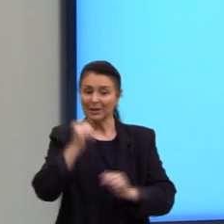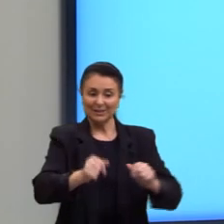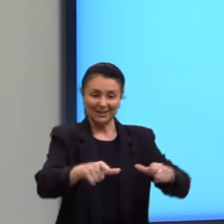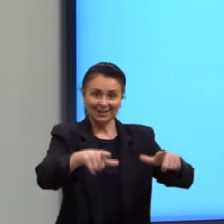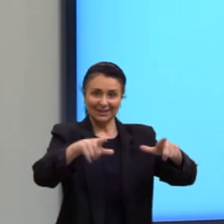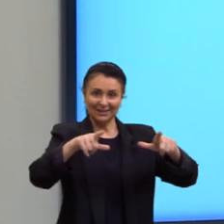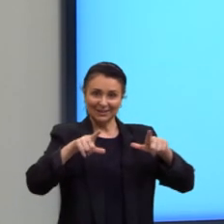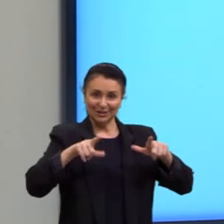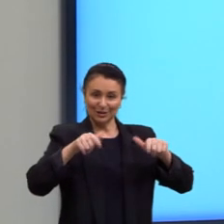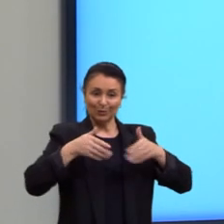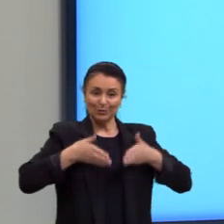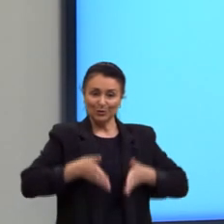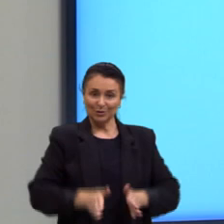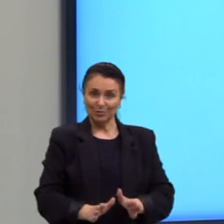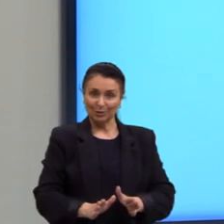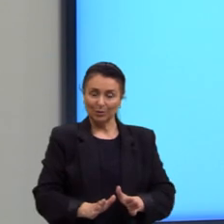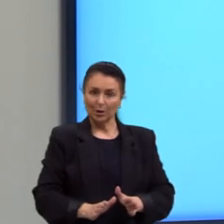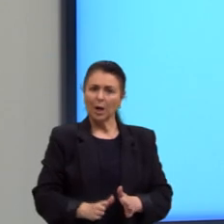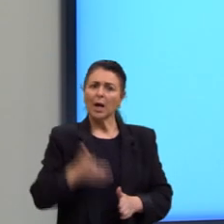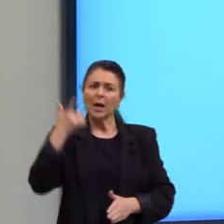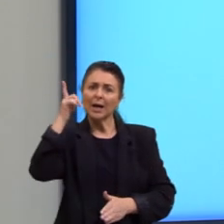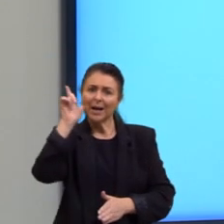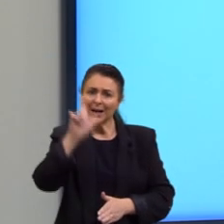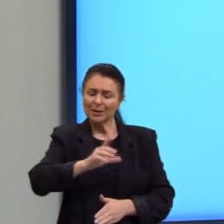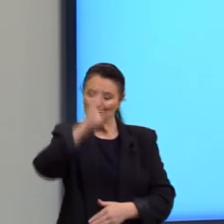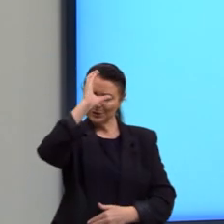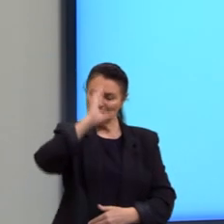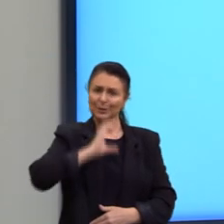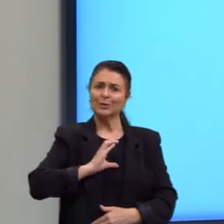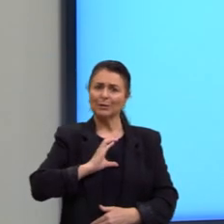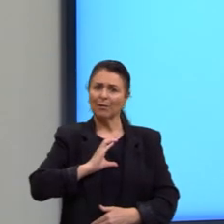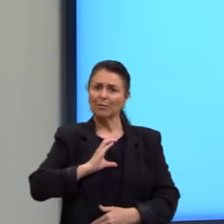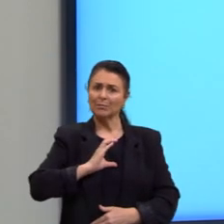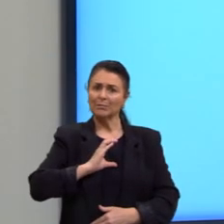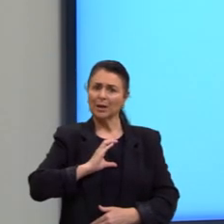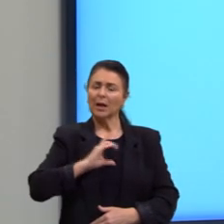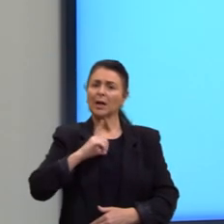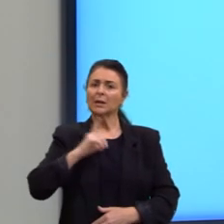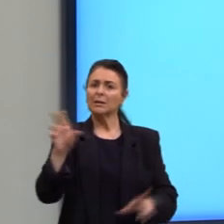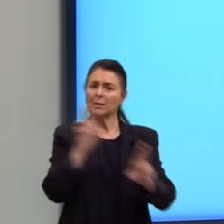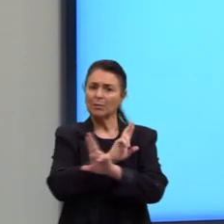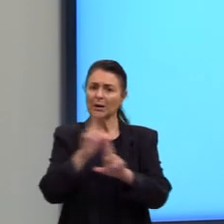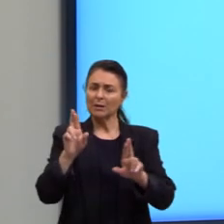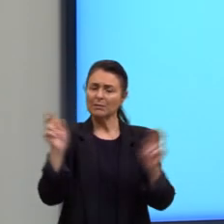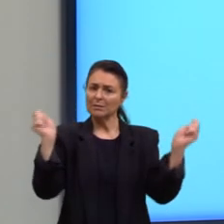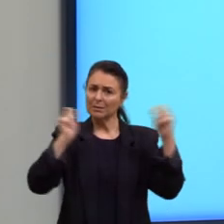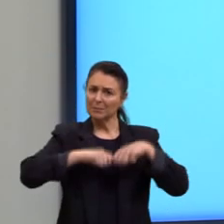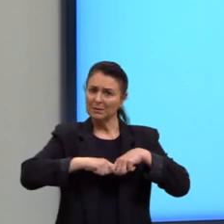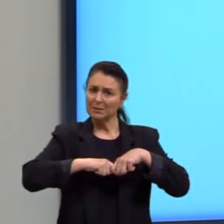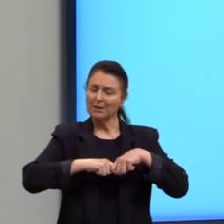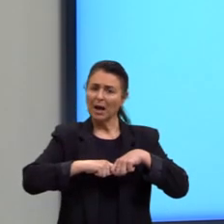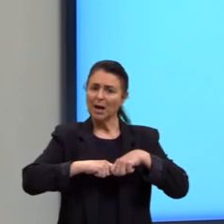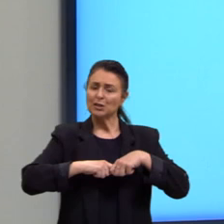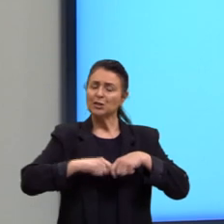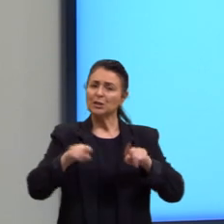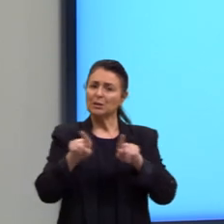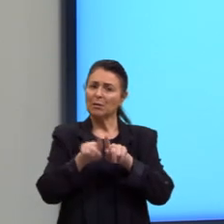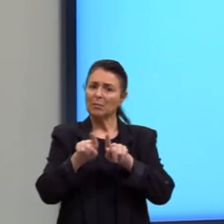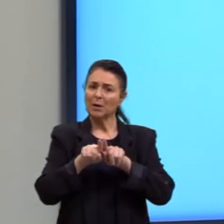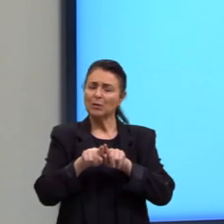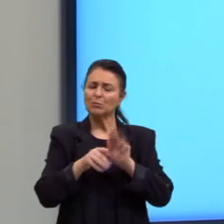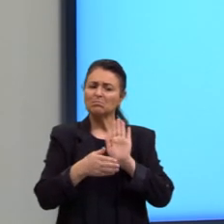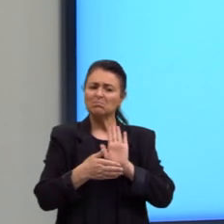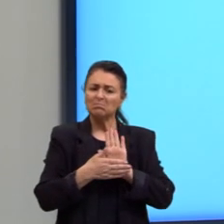nascimento para a garantia da cidadania se relaciona à sua capacidade de proporcionar